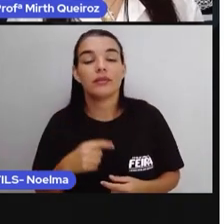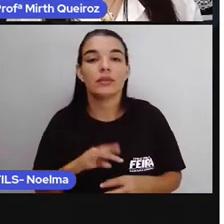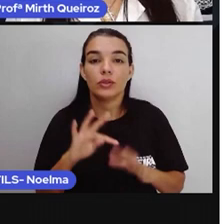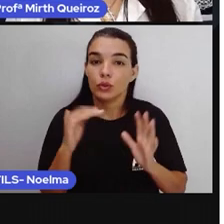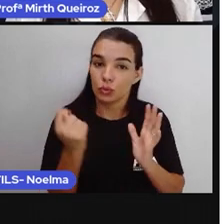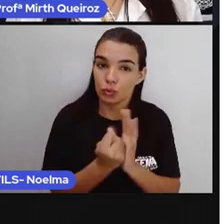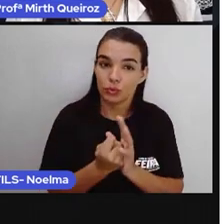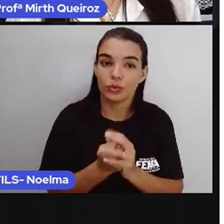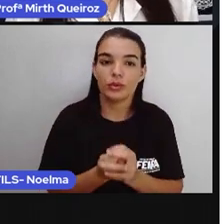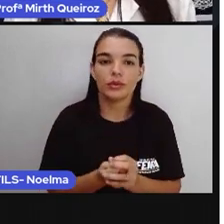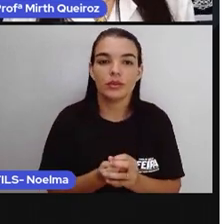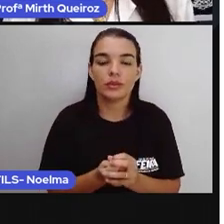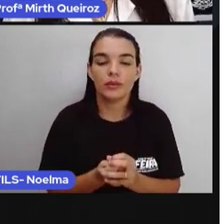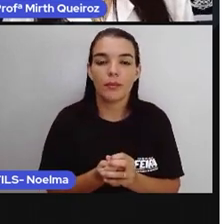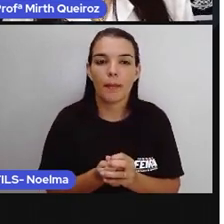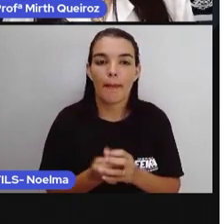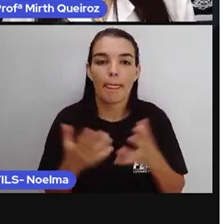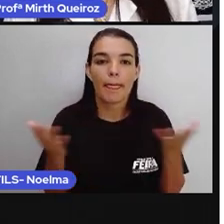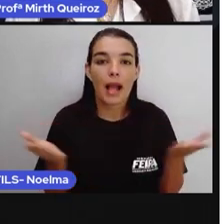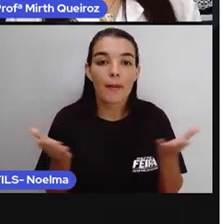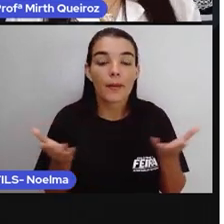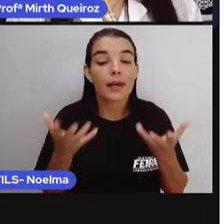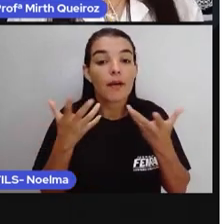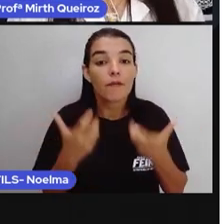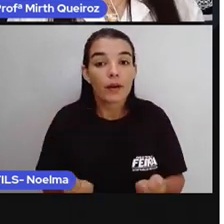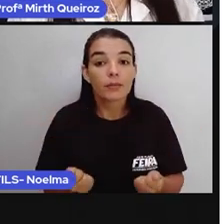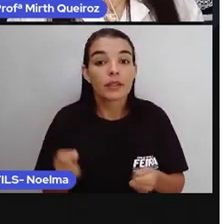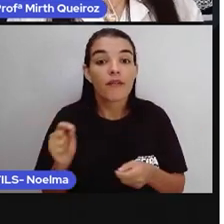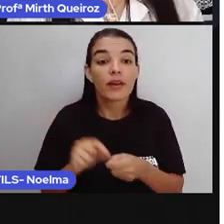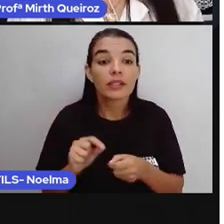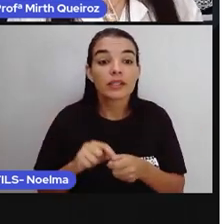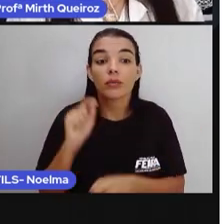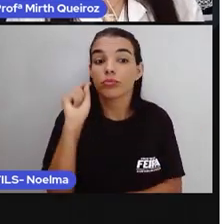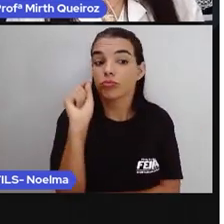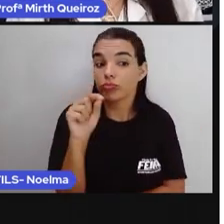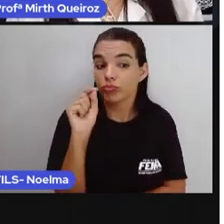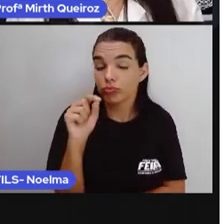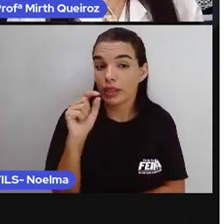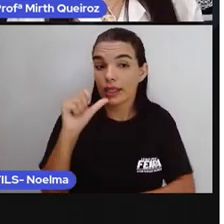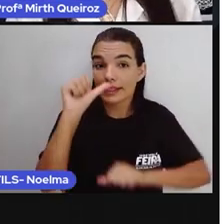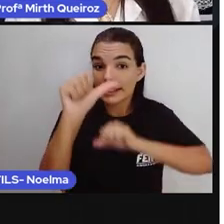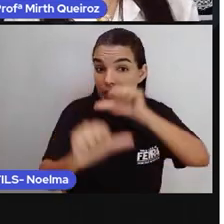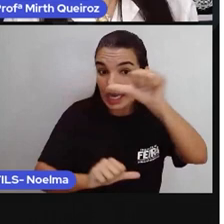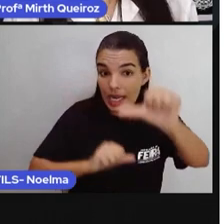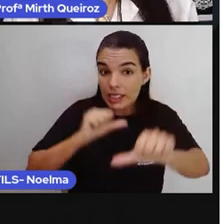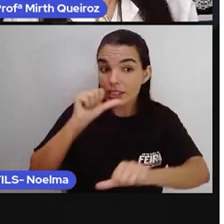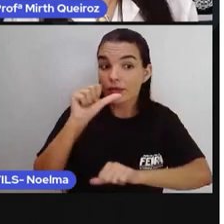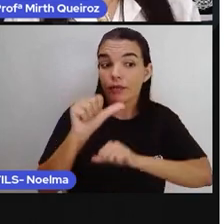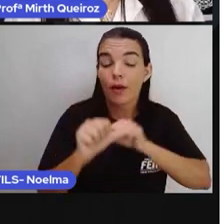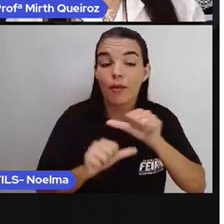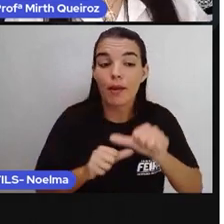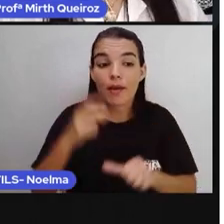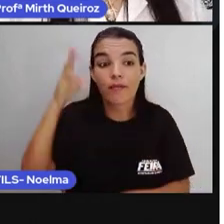nossa proposta, né? Inicial, que é transformar fábulas em notícias. Será que vocês